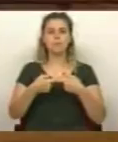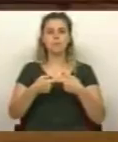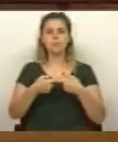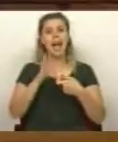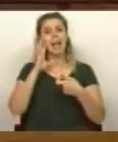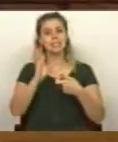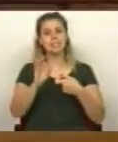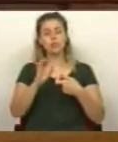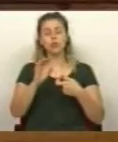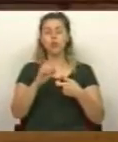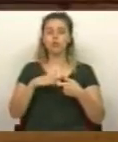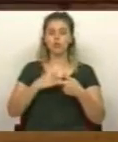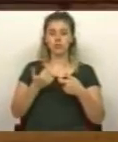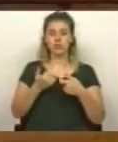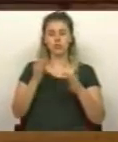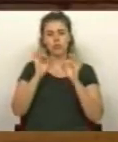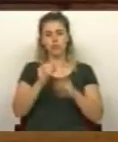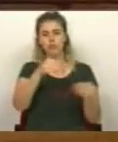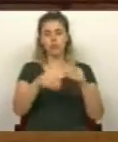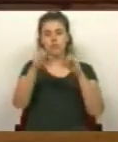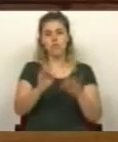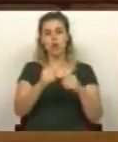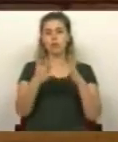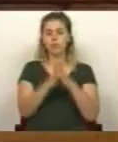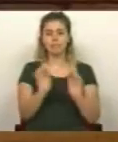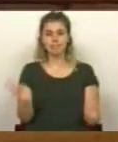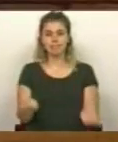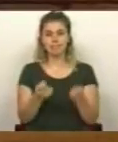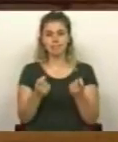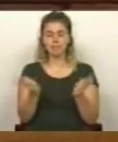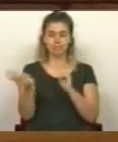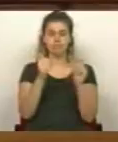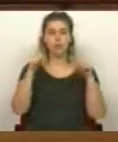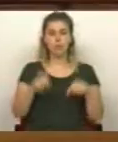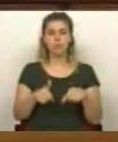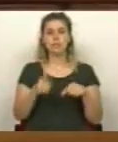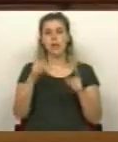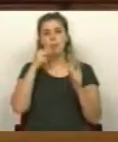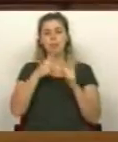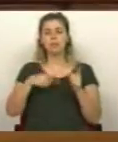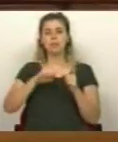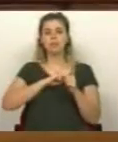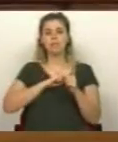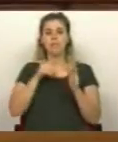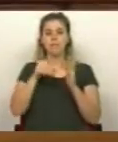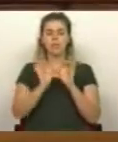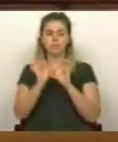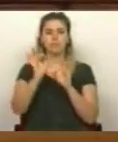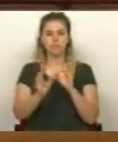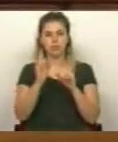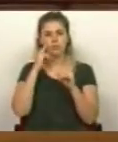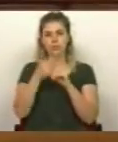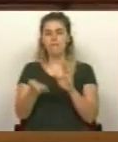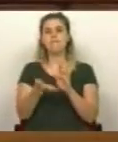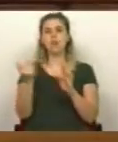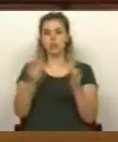E, nesse sentido, os Verdes votarão a favor de todas as iniciativas em discussão que, a nosso ver, venham contribuir para